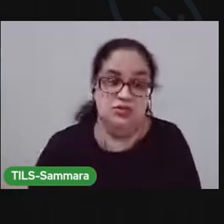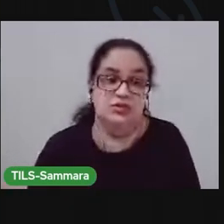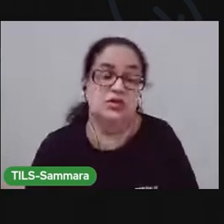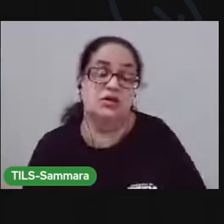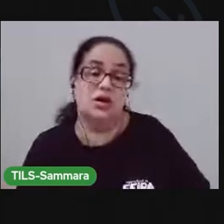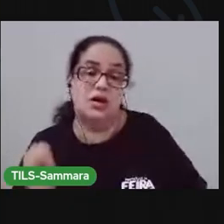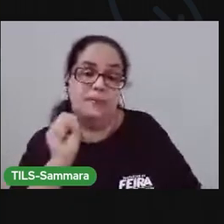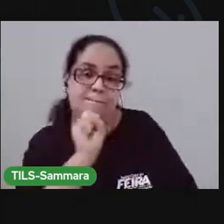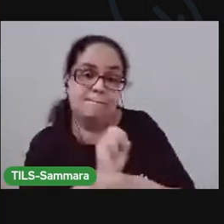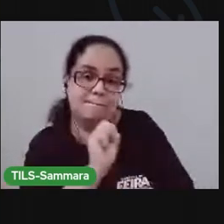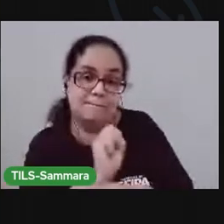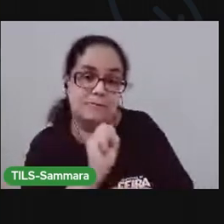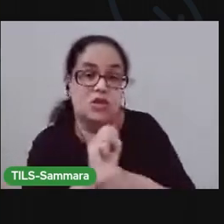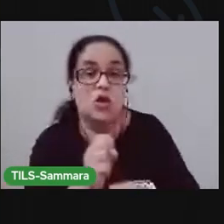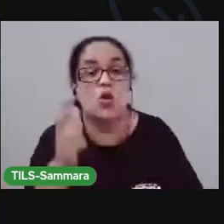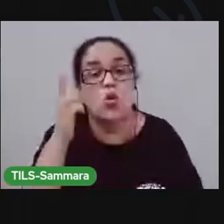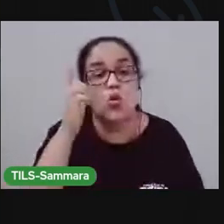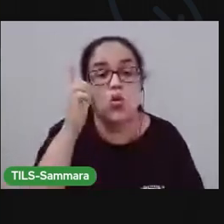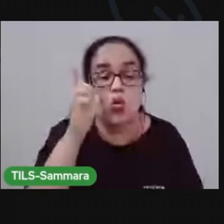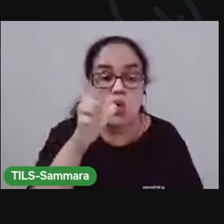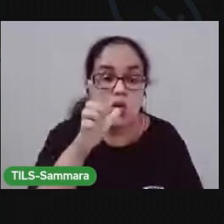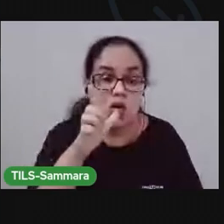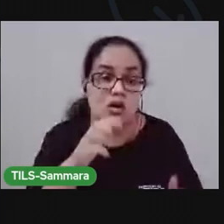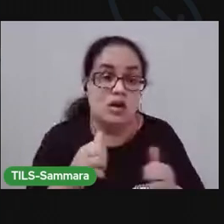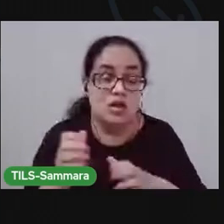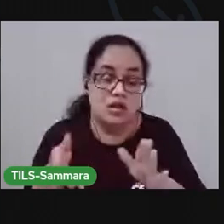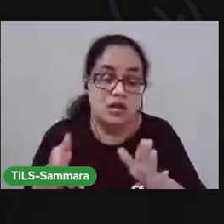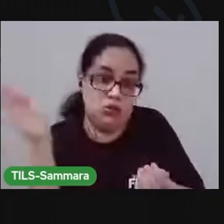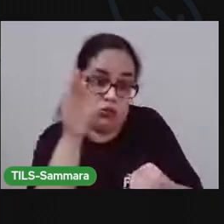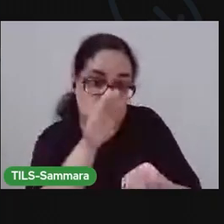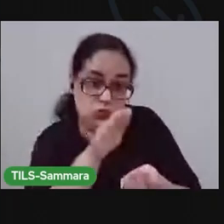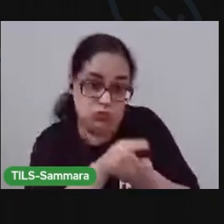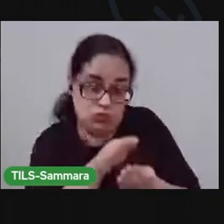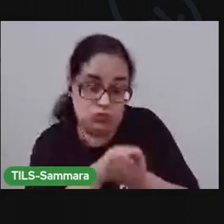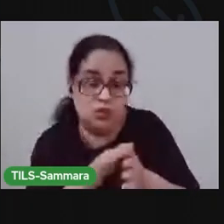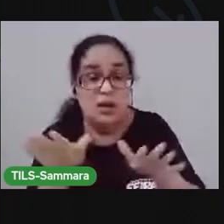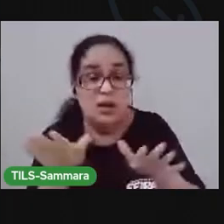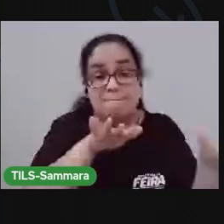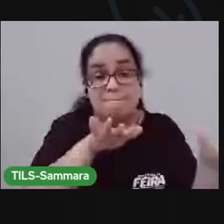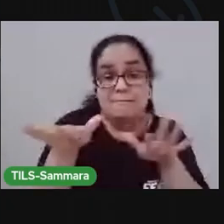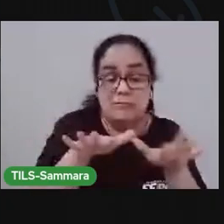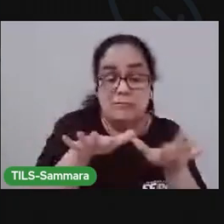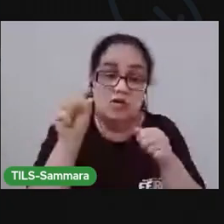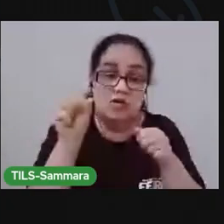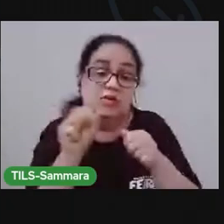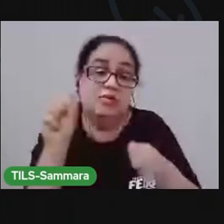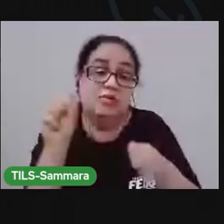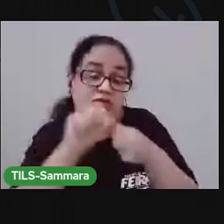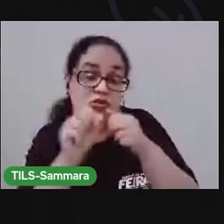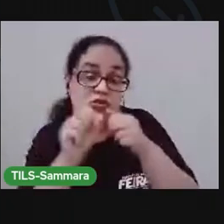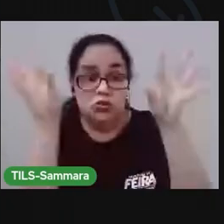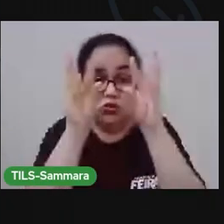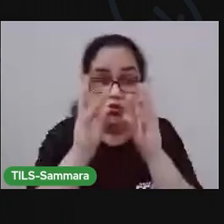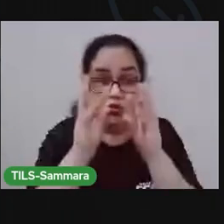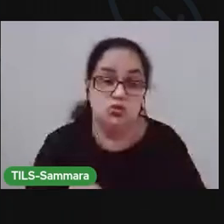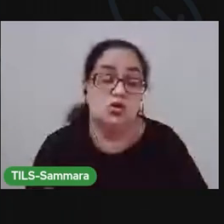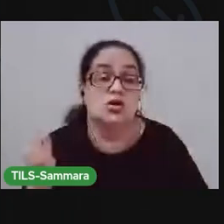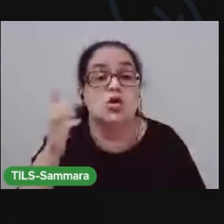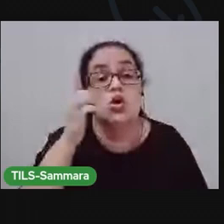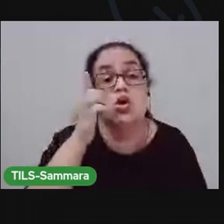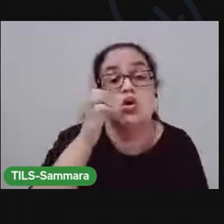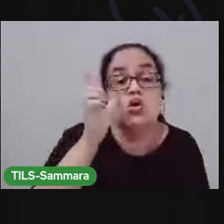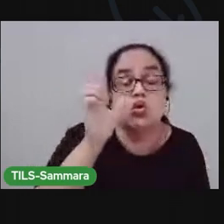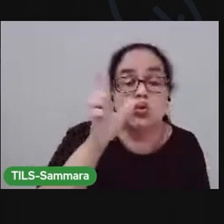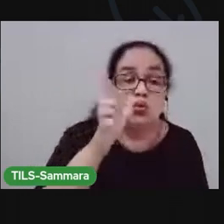Espero que você tenha conseguido acompanhar a dobradura. Né? Os movimentos que a gente fez pra realizar essa dobradura. Se não conseguiu